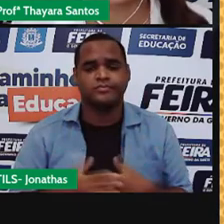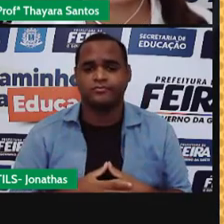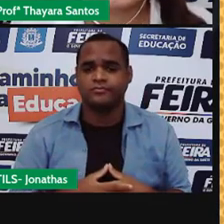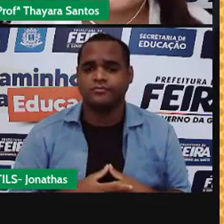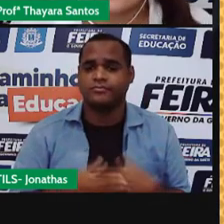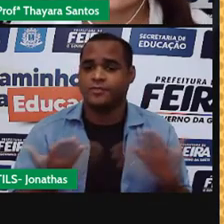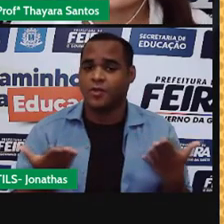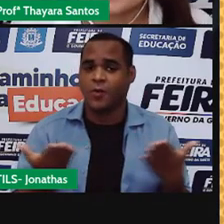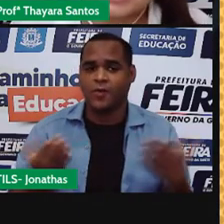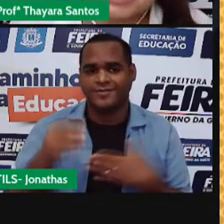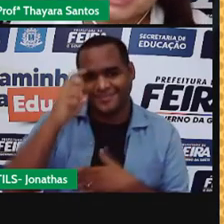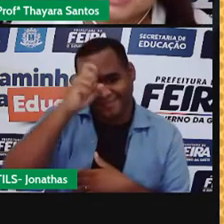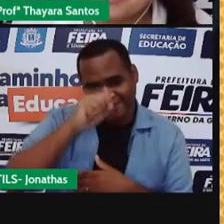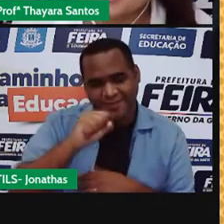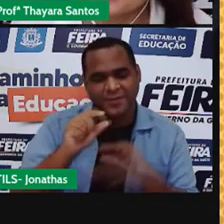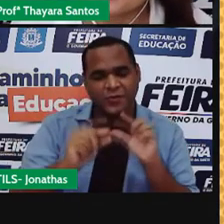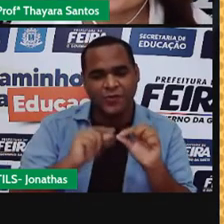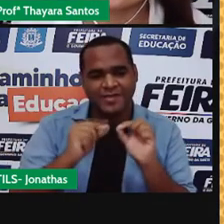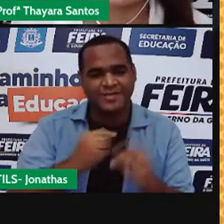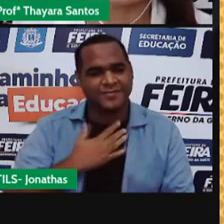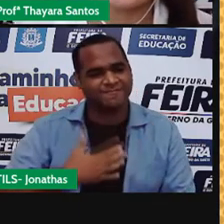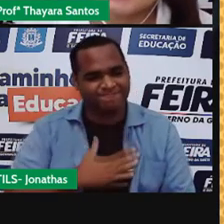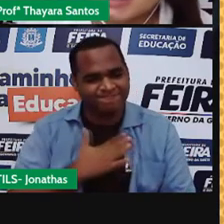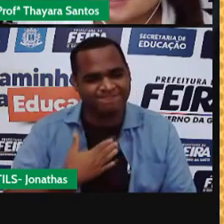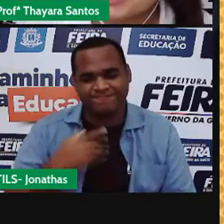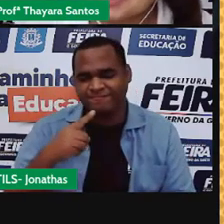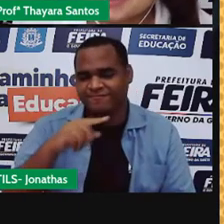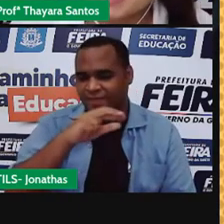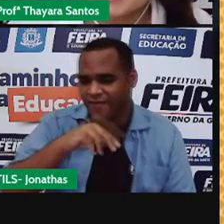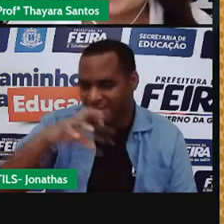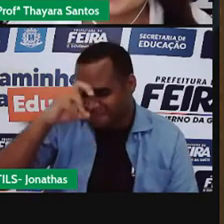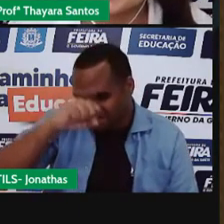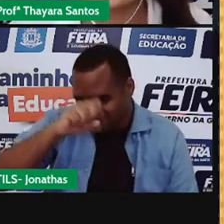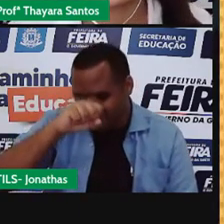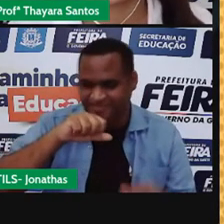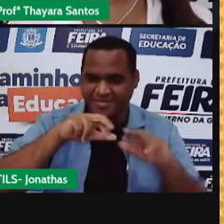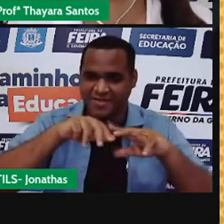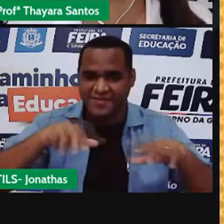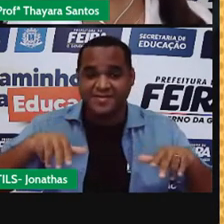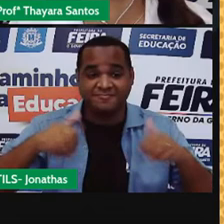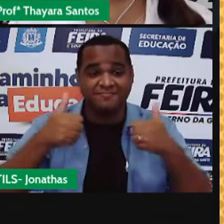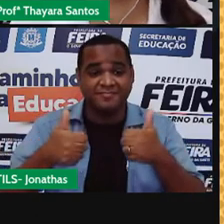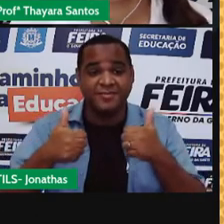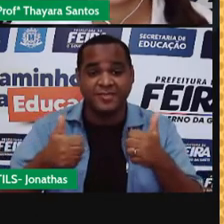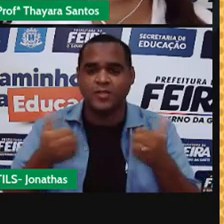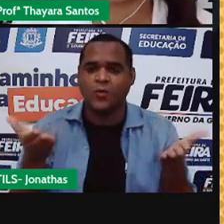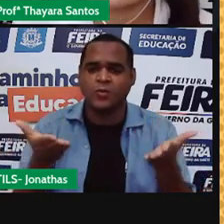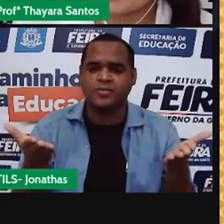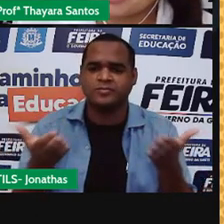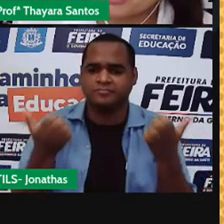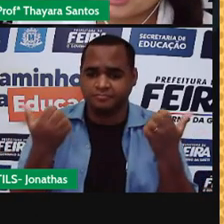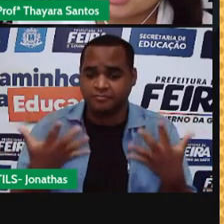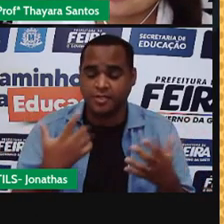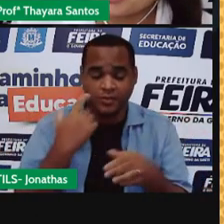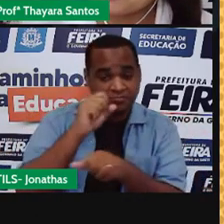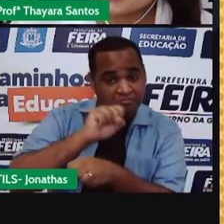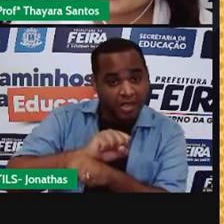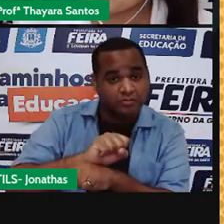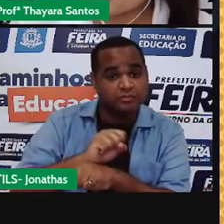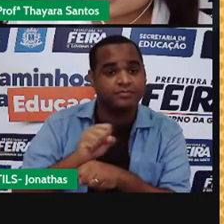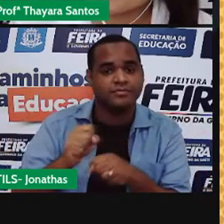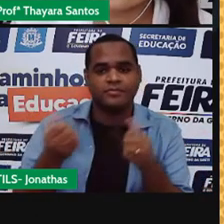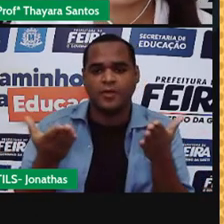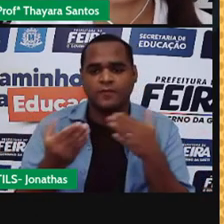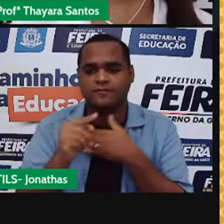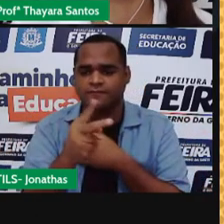E aí, pessoal, gostaram do que a gente aprendeu hoje? A gente viu bastante coisa, né? E por hoje, a gente vai parar por aqui, pelo menos